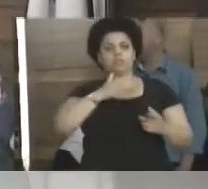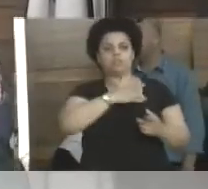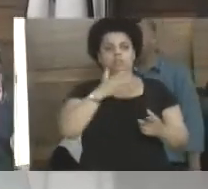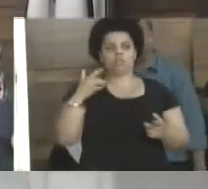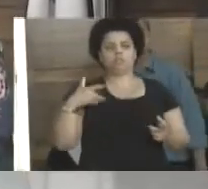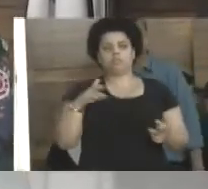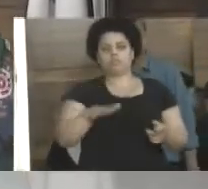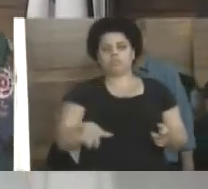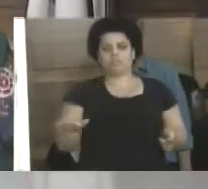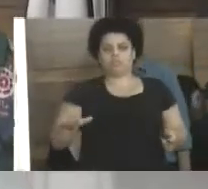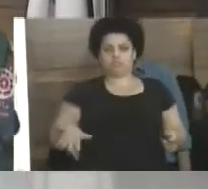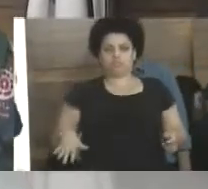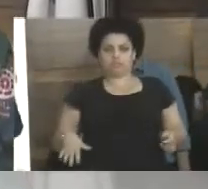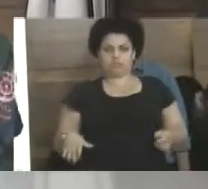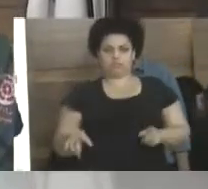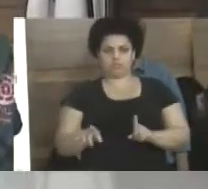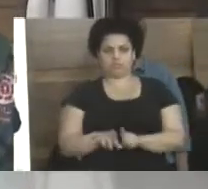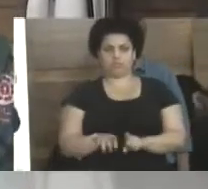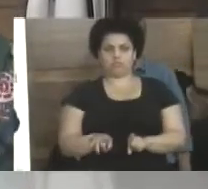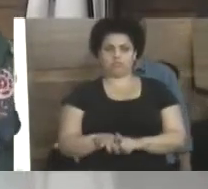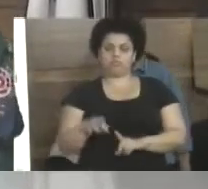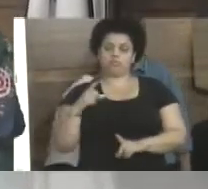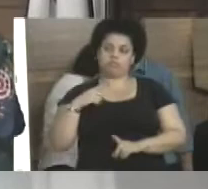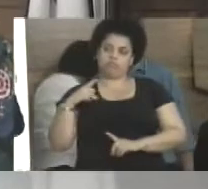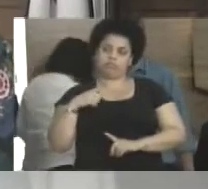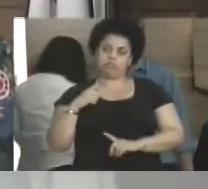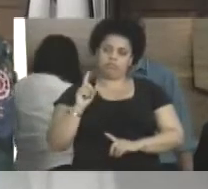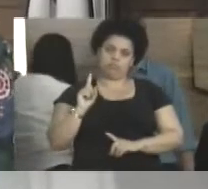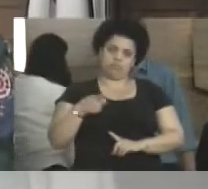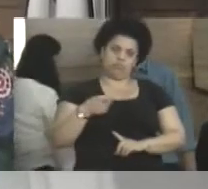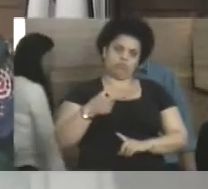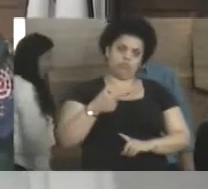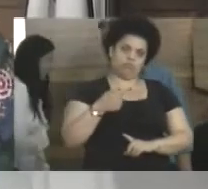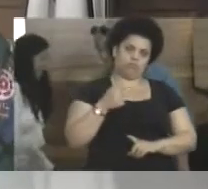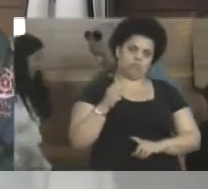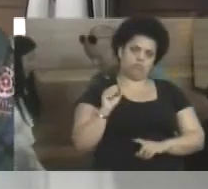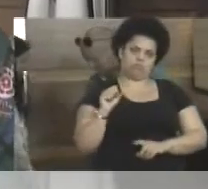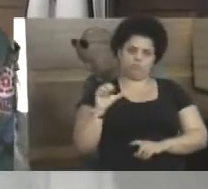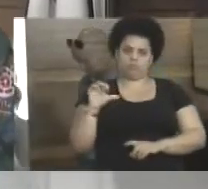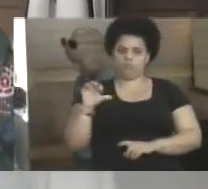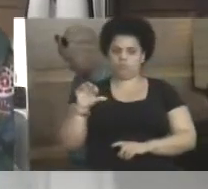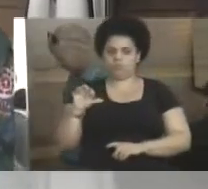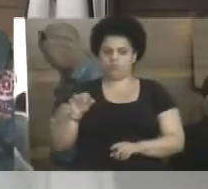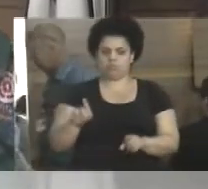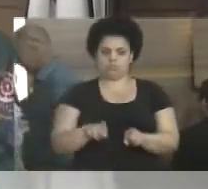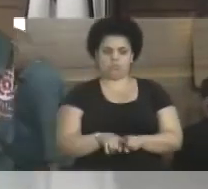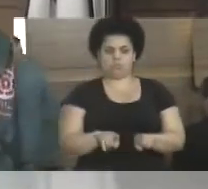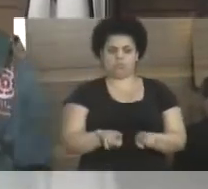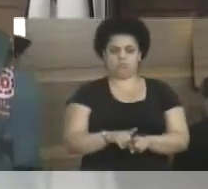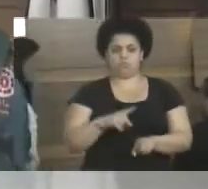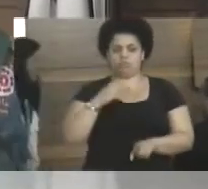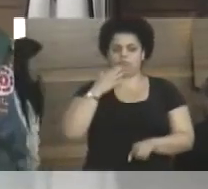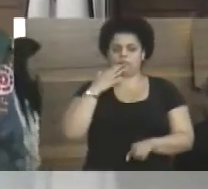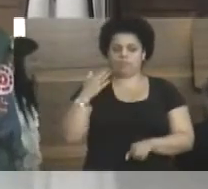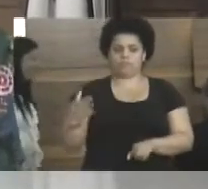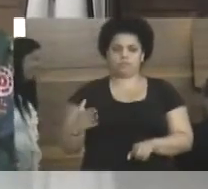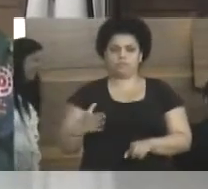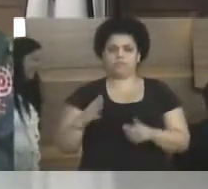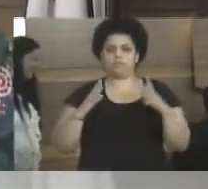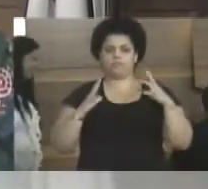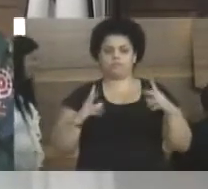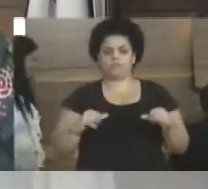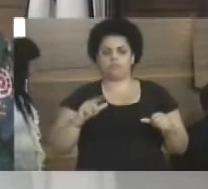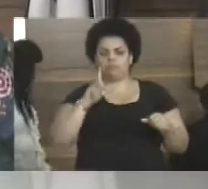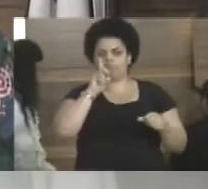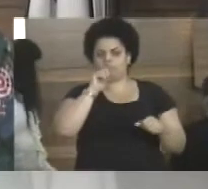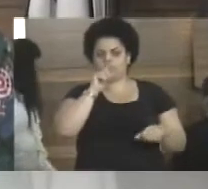crianças. E aí também a indicação 1789, também pedindo a desinfecção do